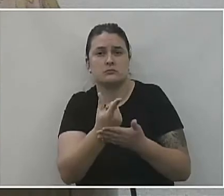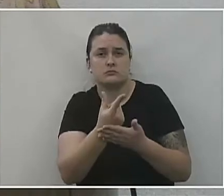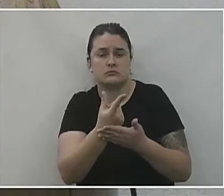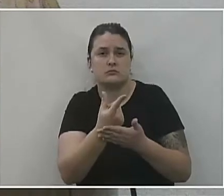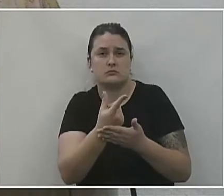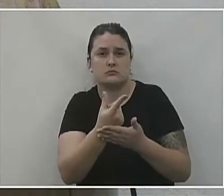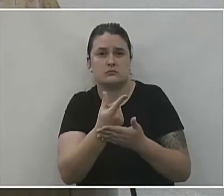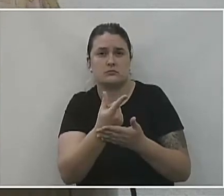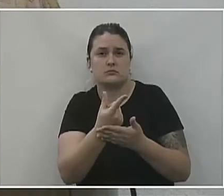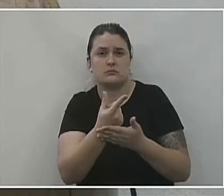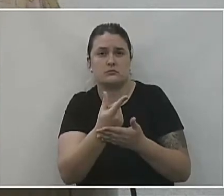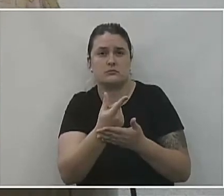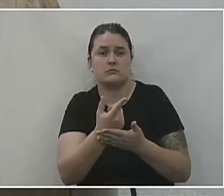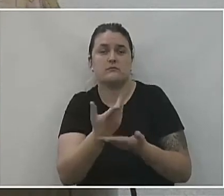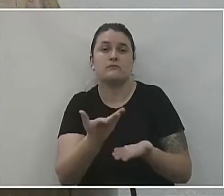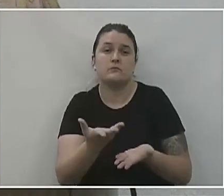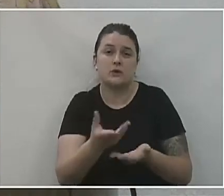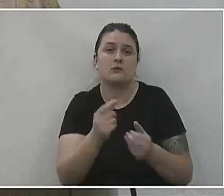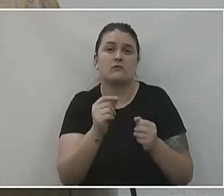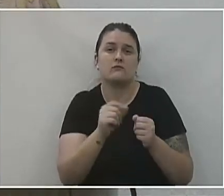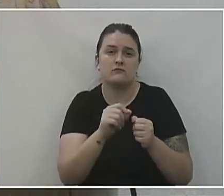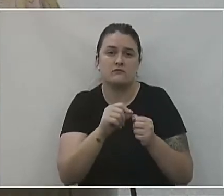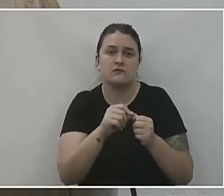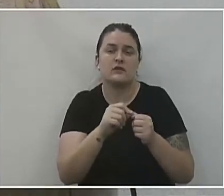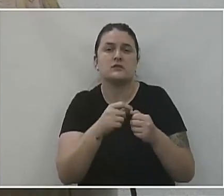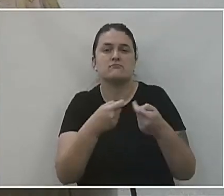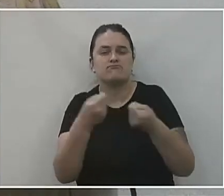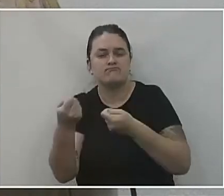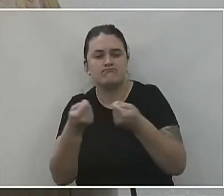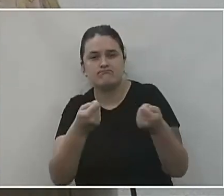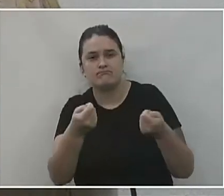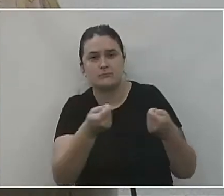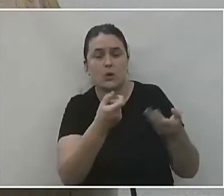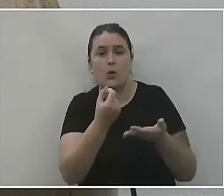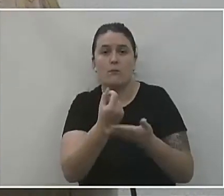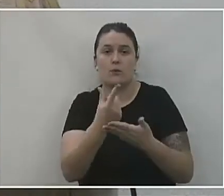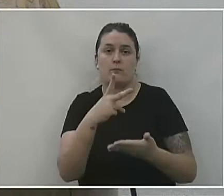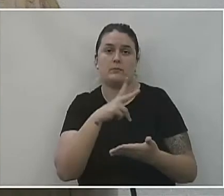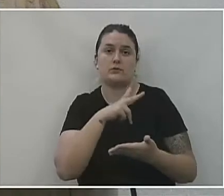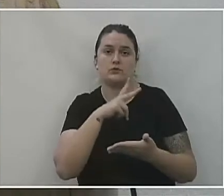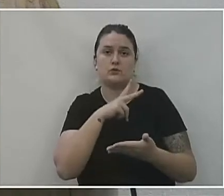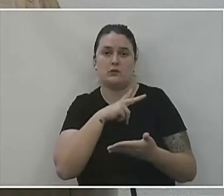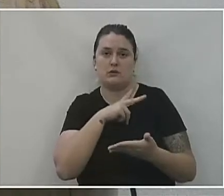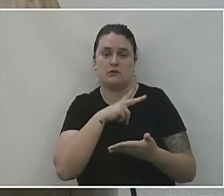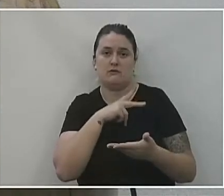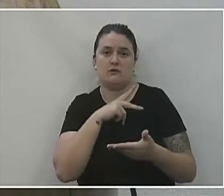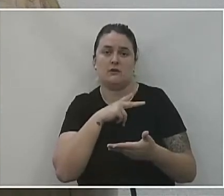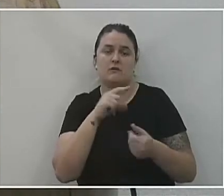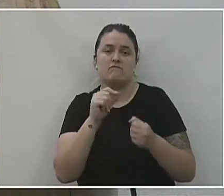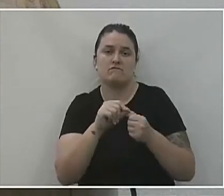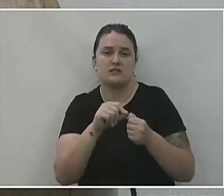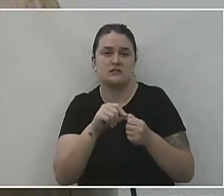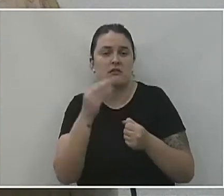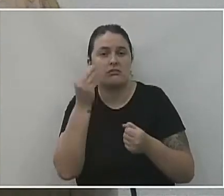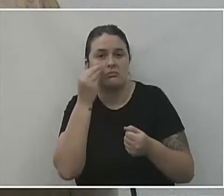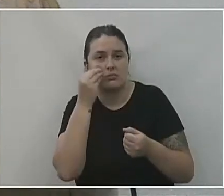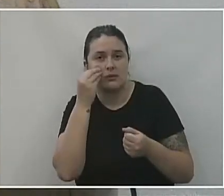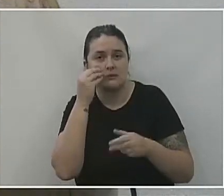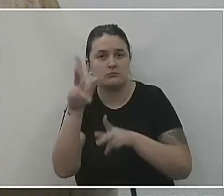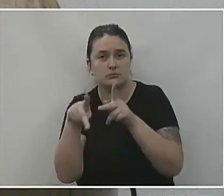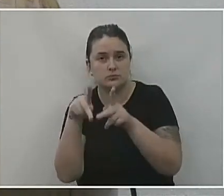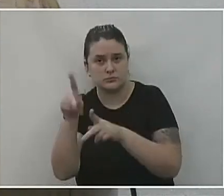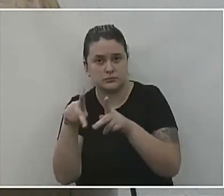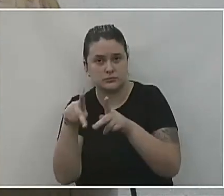medicamento e daí fizeram um engareamento lá entre eles foi uma compra particular para daí fazer essa testagem na